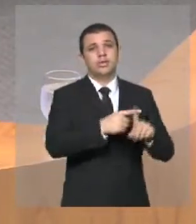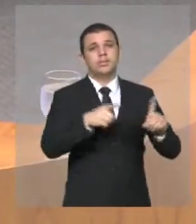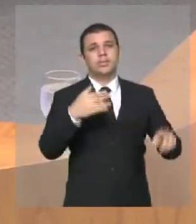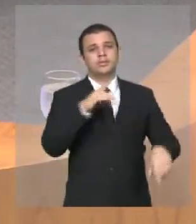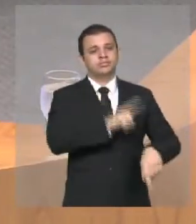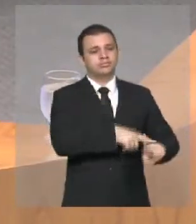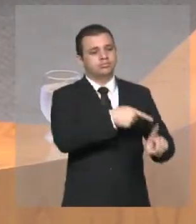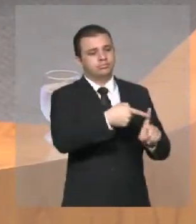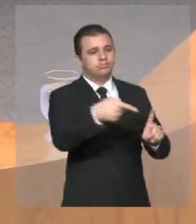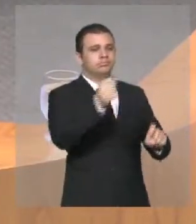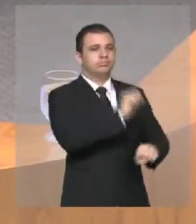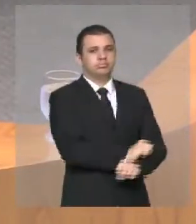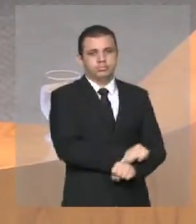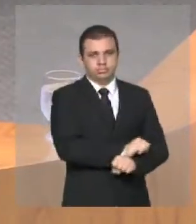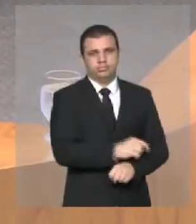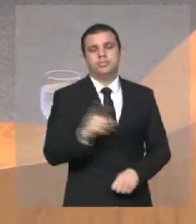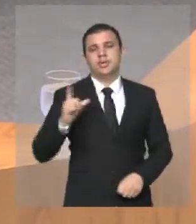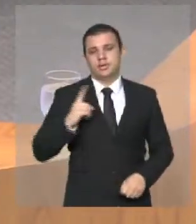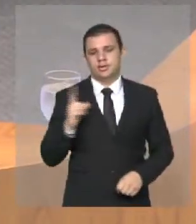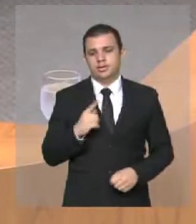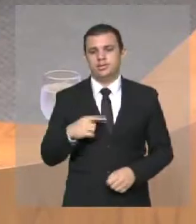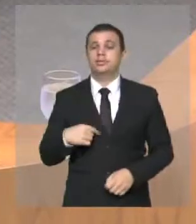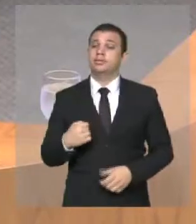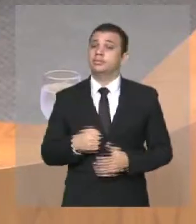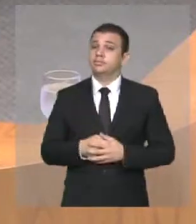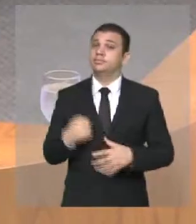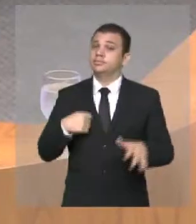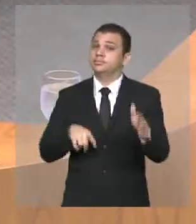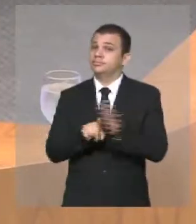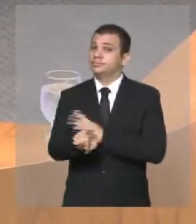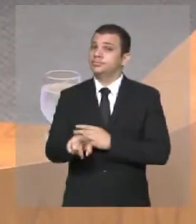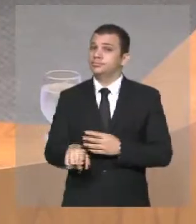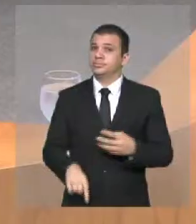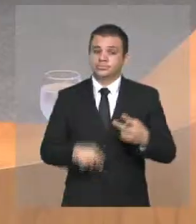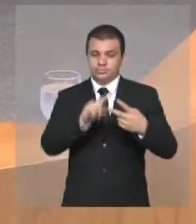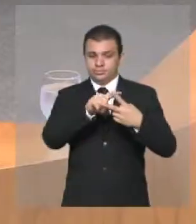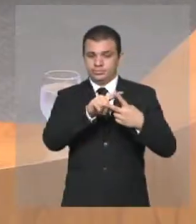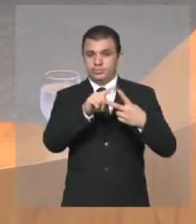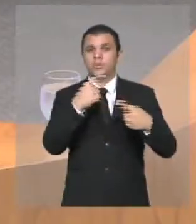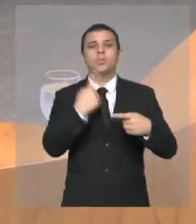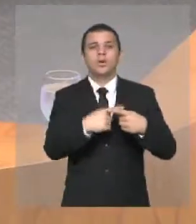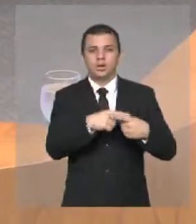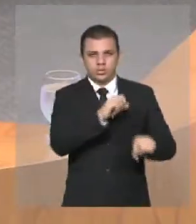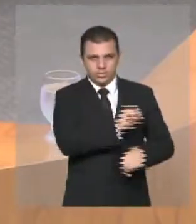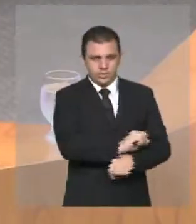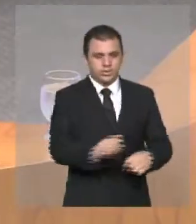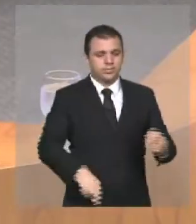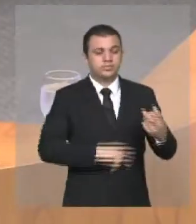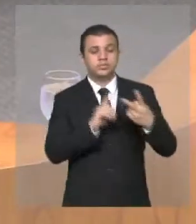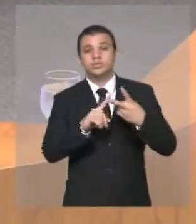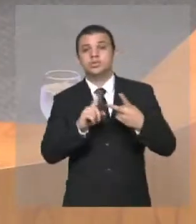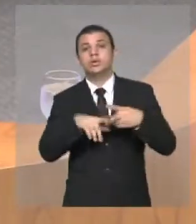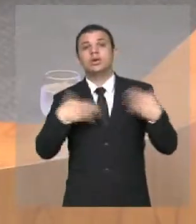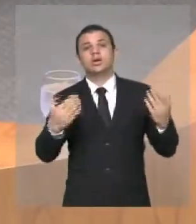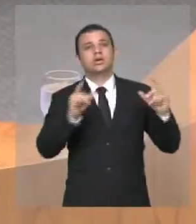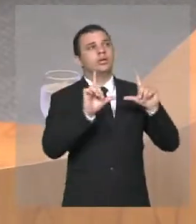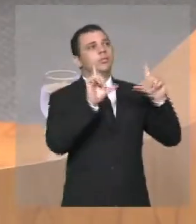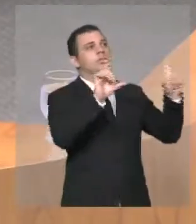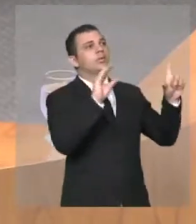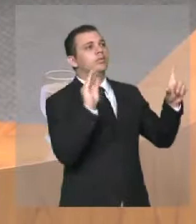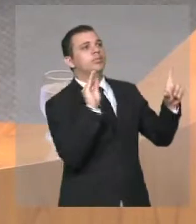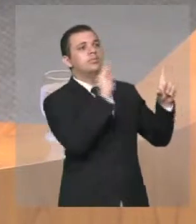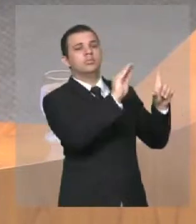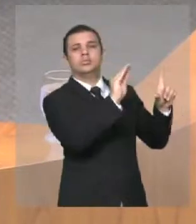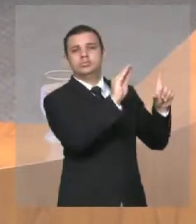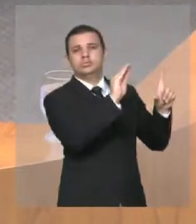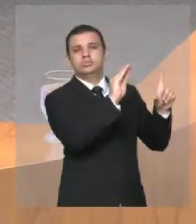meus quatro questionamentos. Primeiro, a ponte está parada e por quê? Segundo, cadê a placa identificando